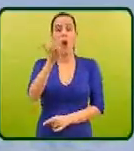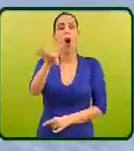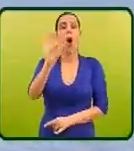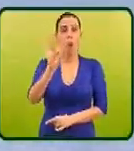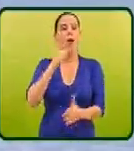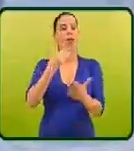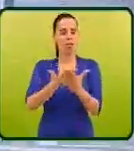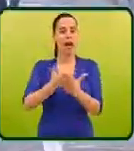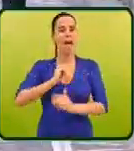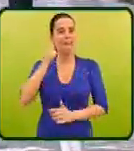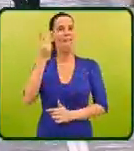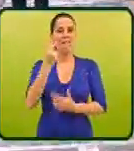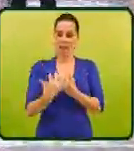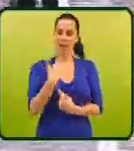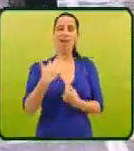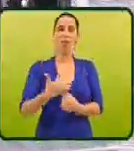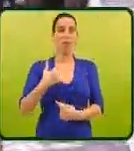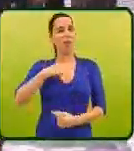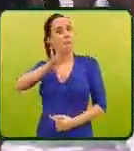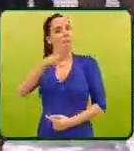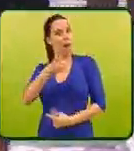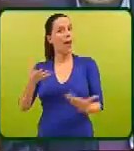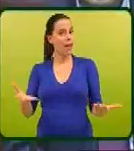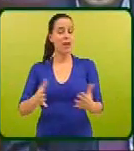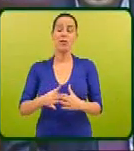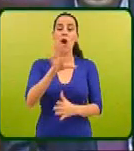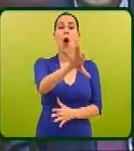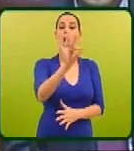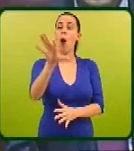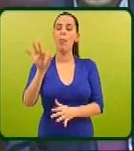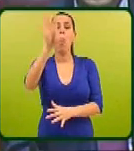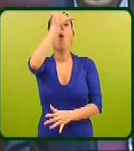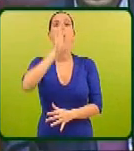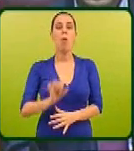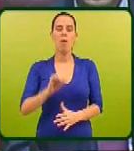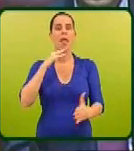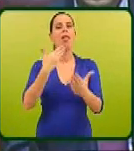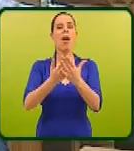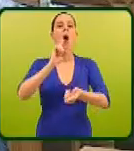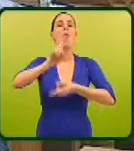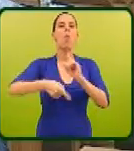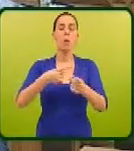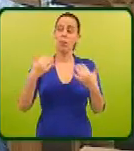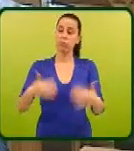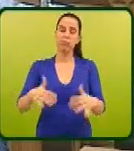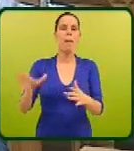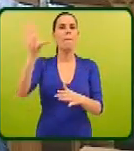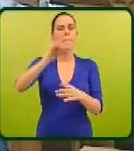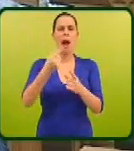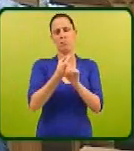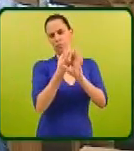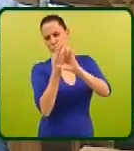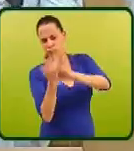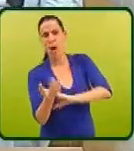têm impacto nas nossas vidas e no nosso país. As opções do governo têm um impacto extraordinariamente mais